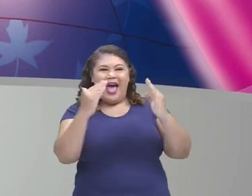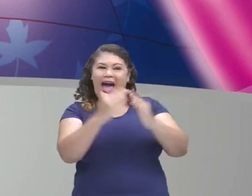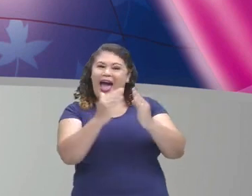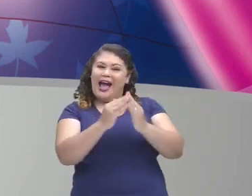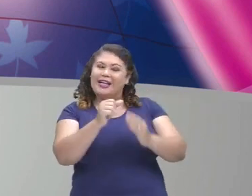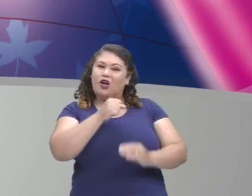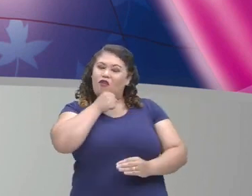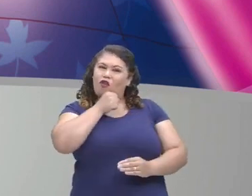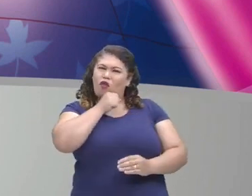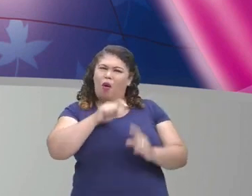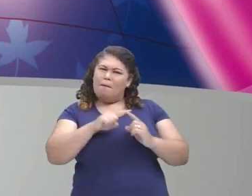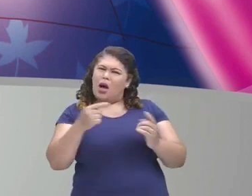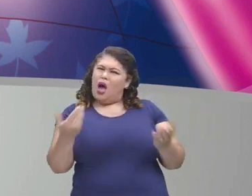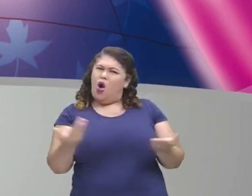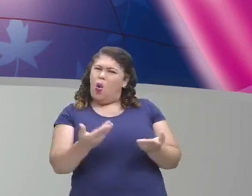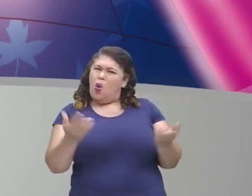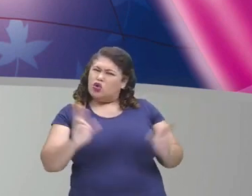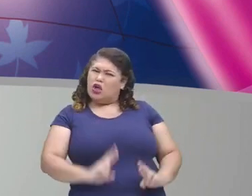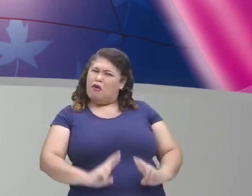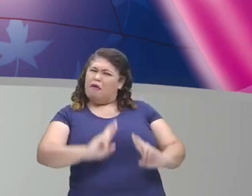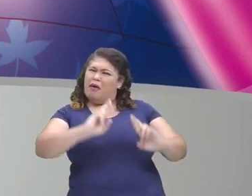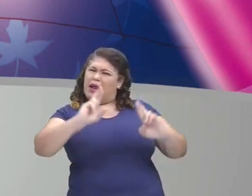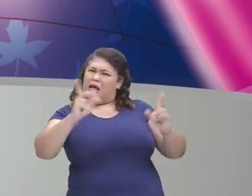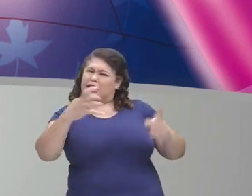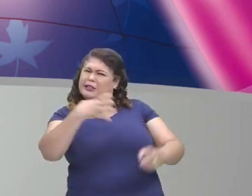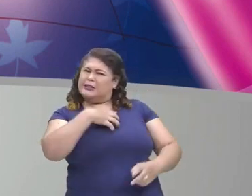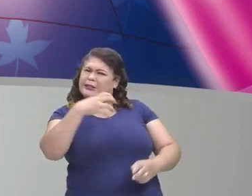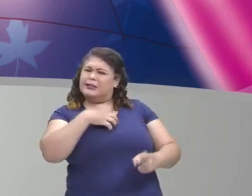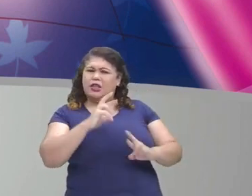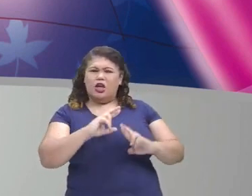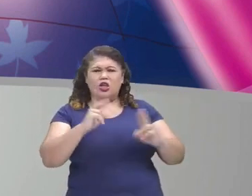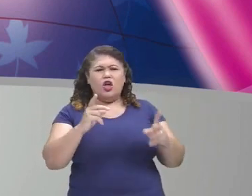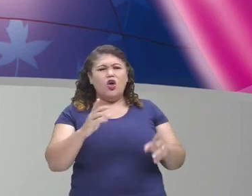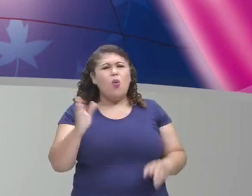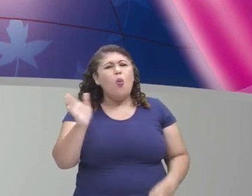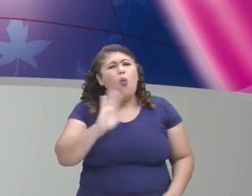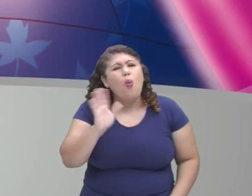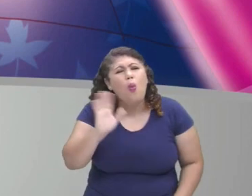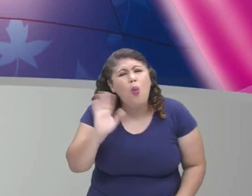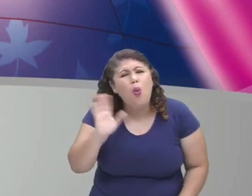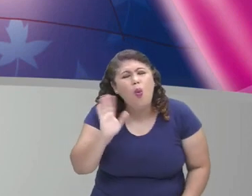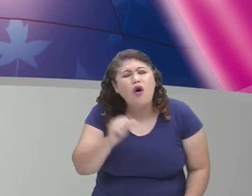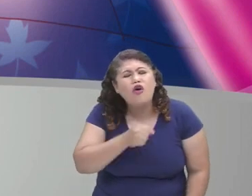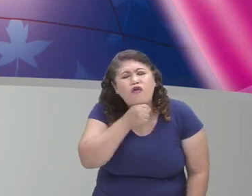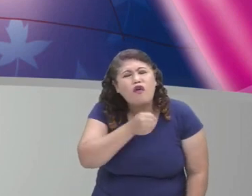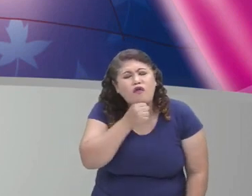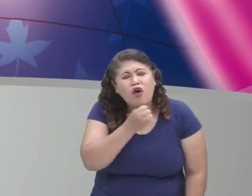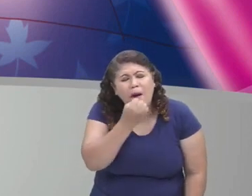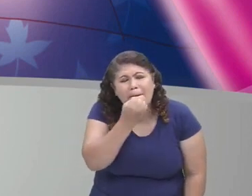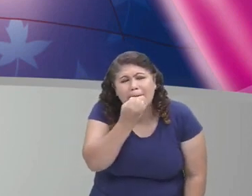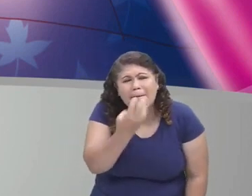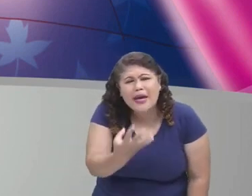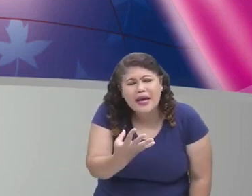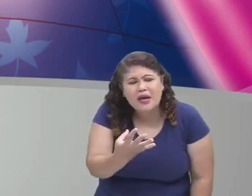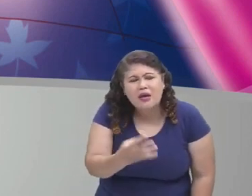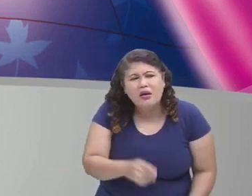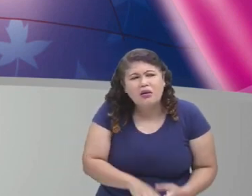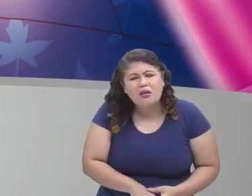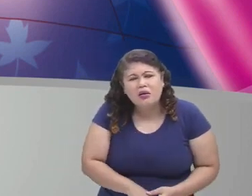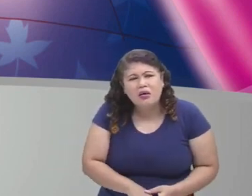havia algo de estranho. Bom dia, disse Chapeuzinho Vermelho, mas ninguém,